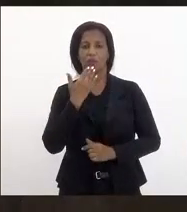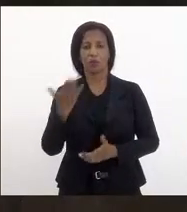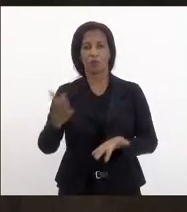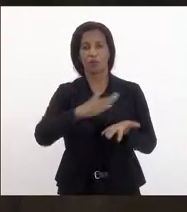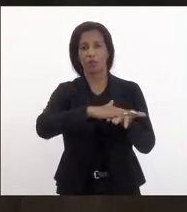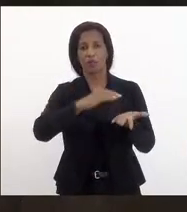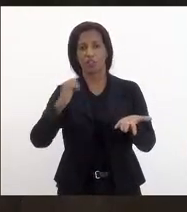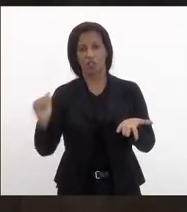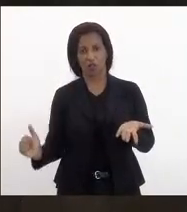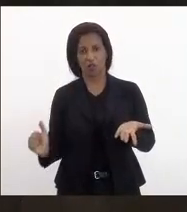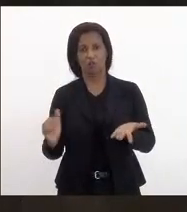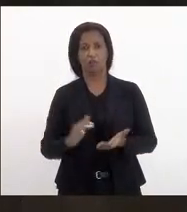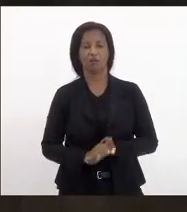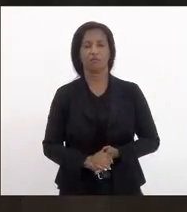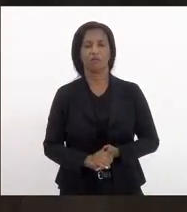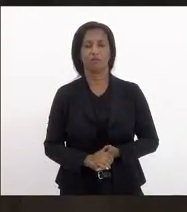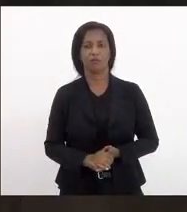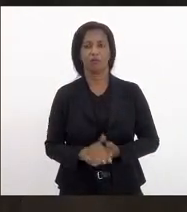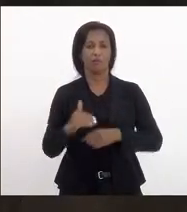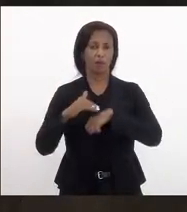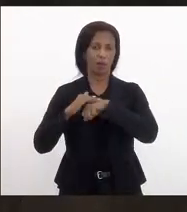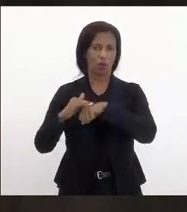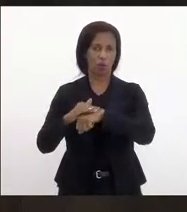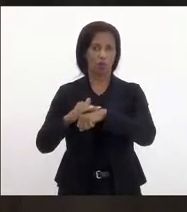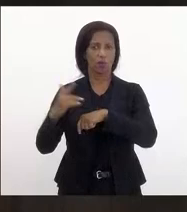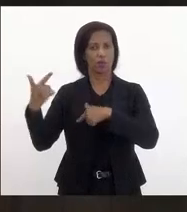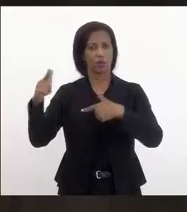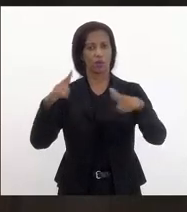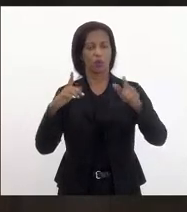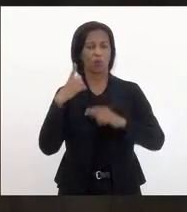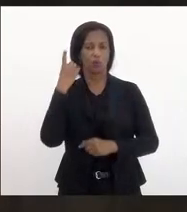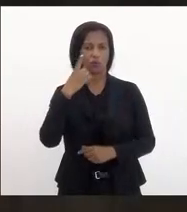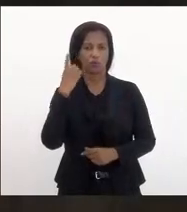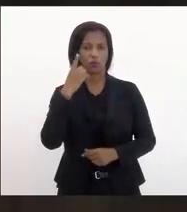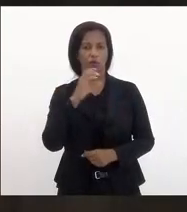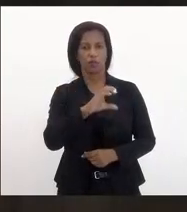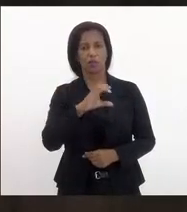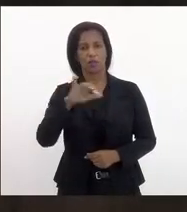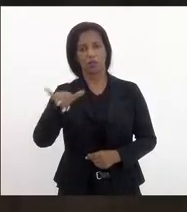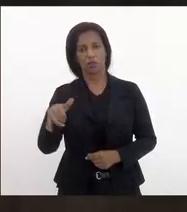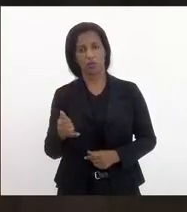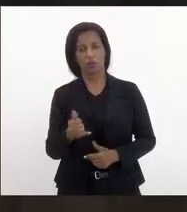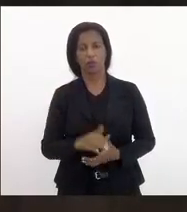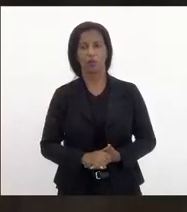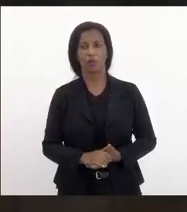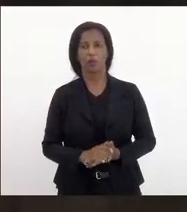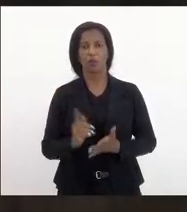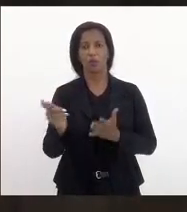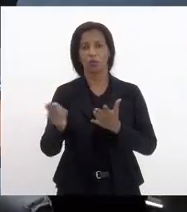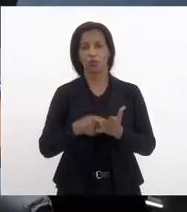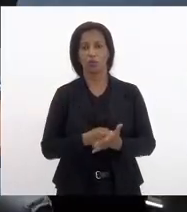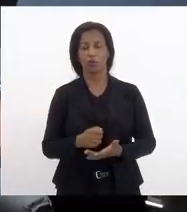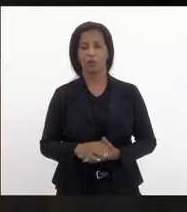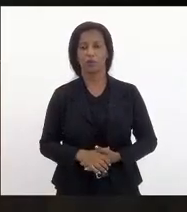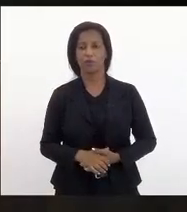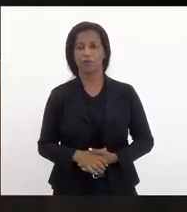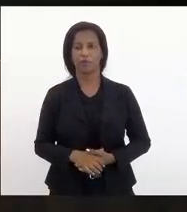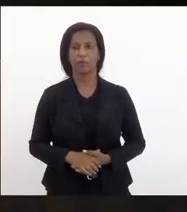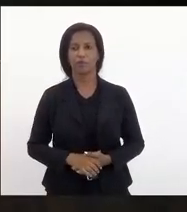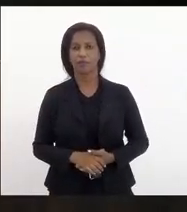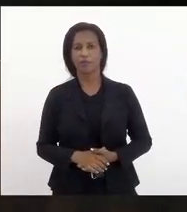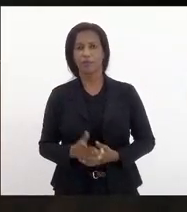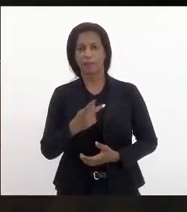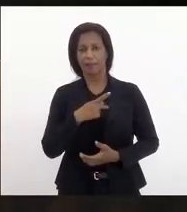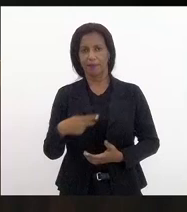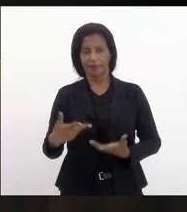retirada de pauta do projeto para poder conversar com os demais deputados da CCJ e com os autores do projeto. A presidência defere o